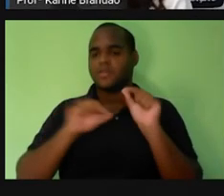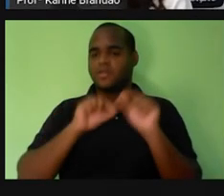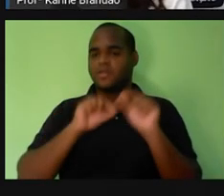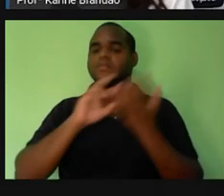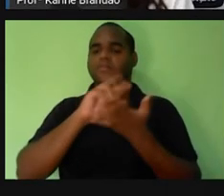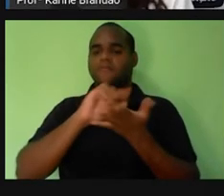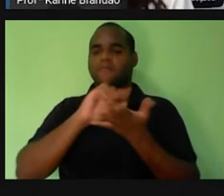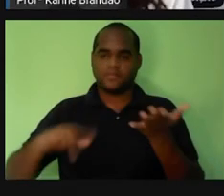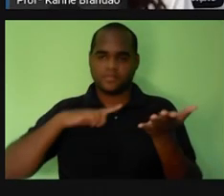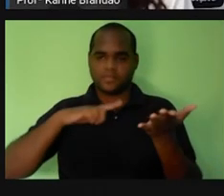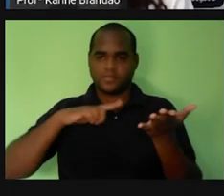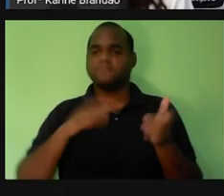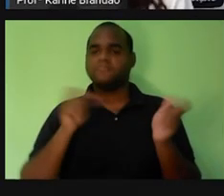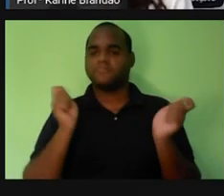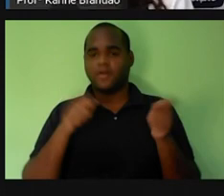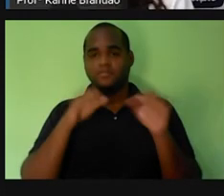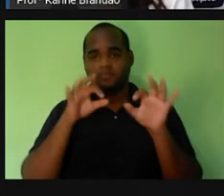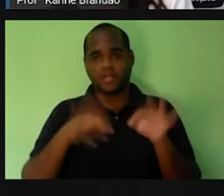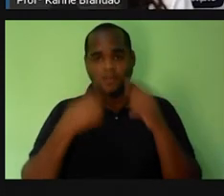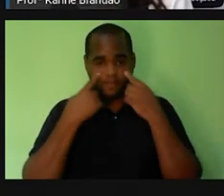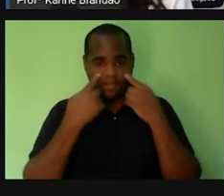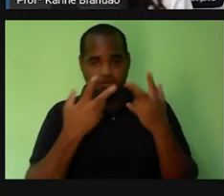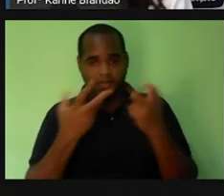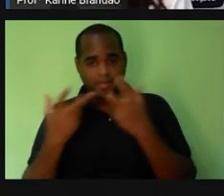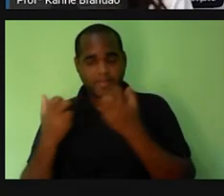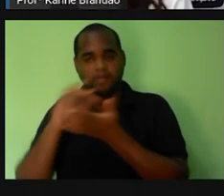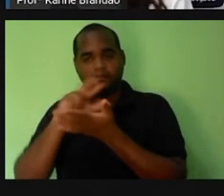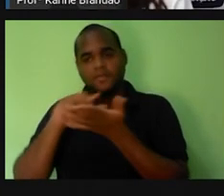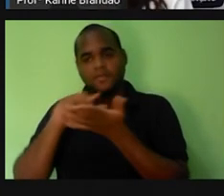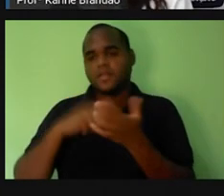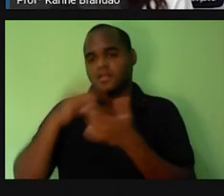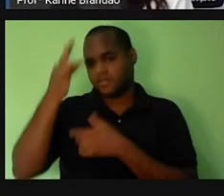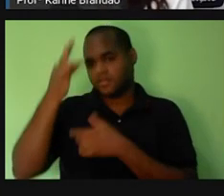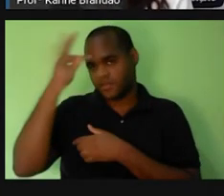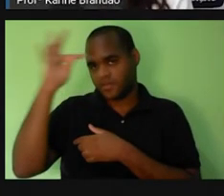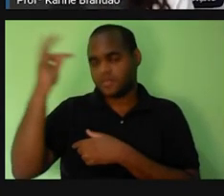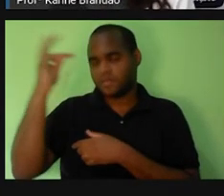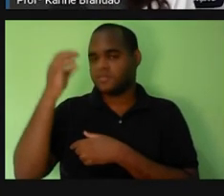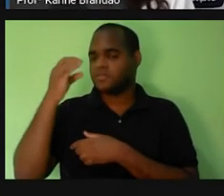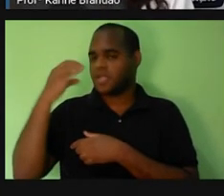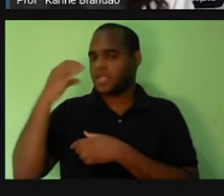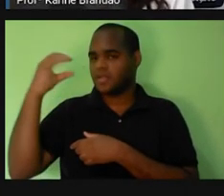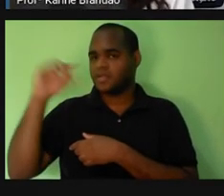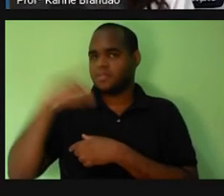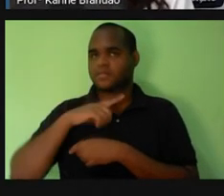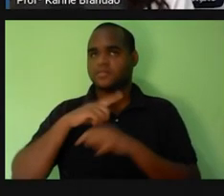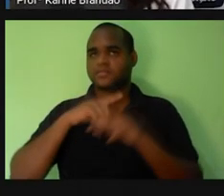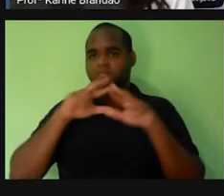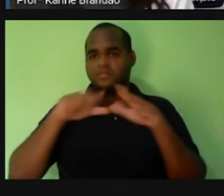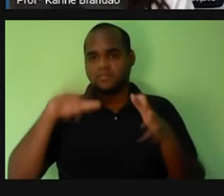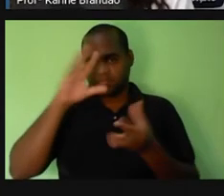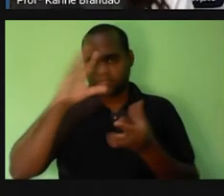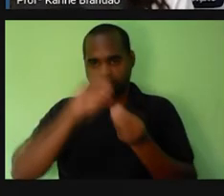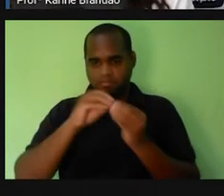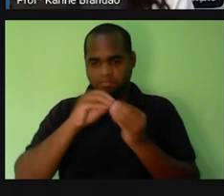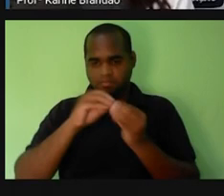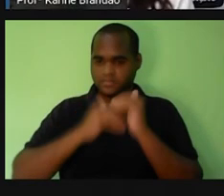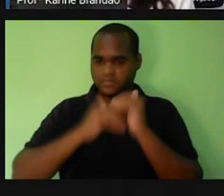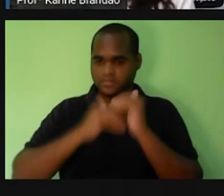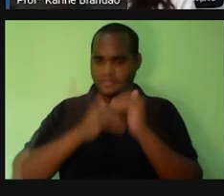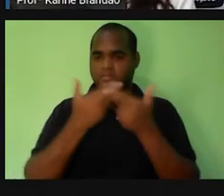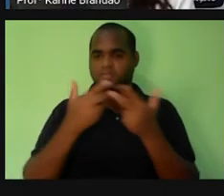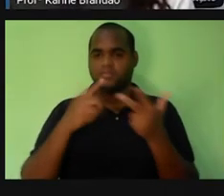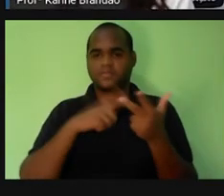certo? O que a gente observa, né? E o que a teoria celular trouxe, né? Trouxe essa compreensão de que